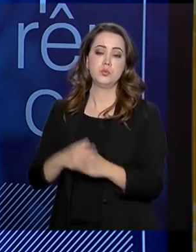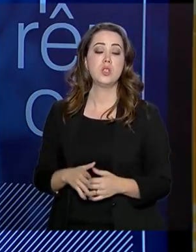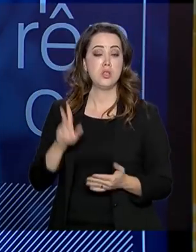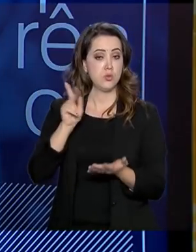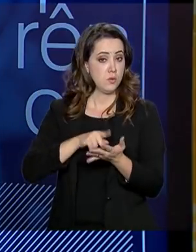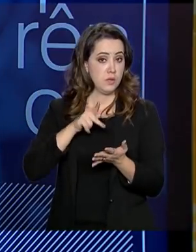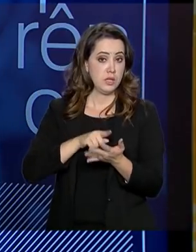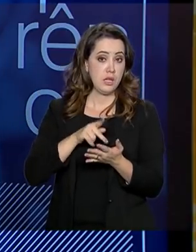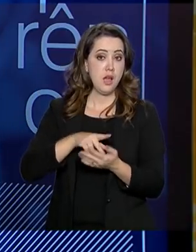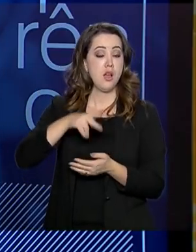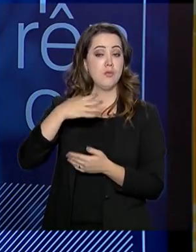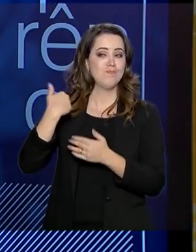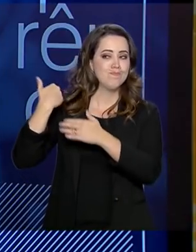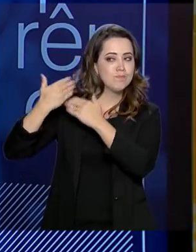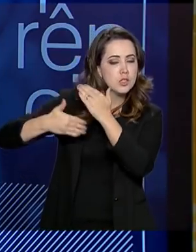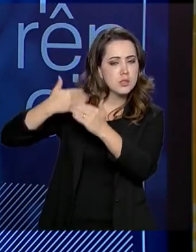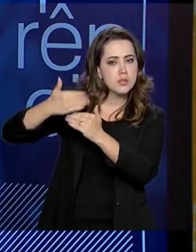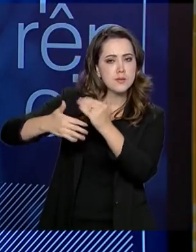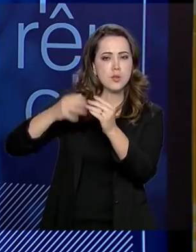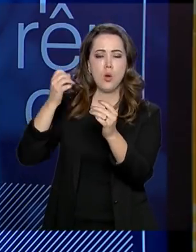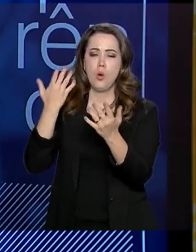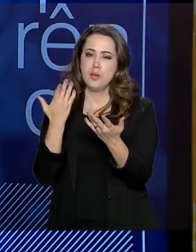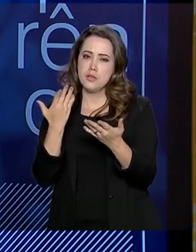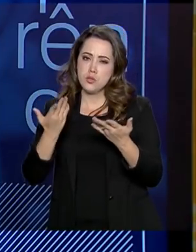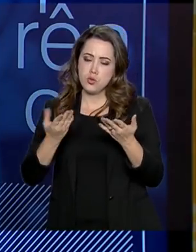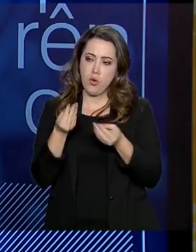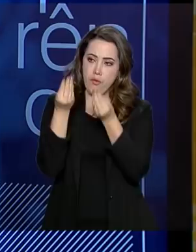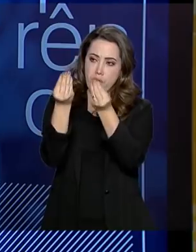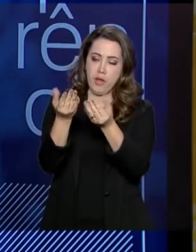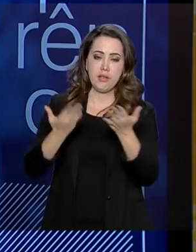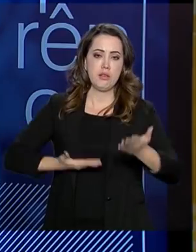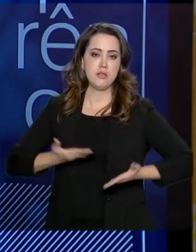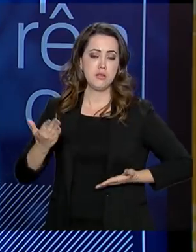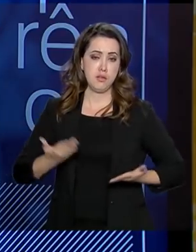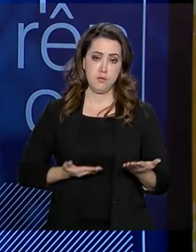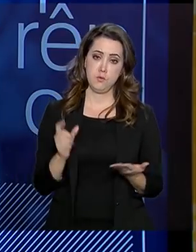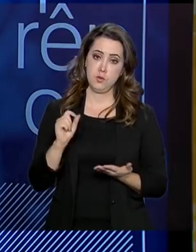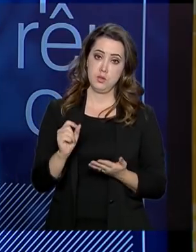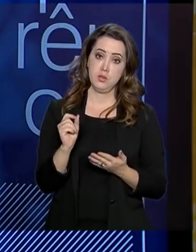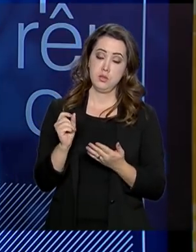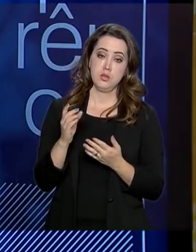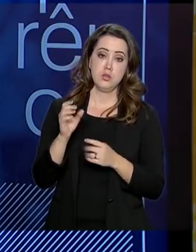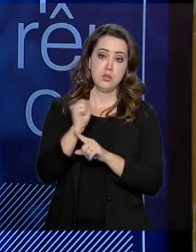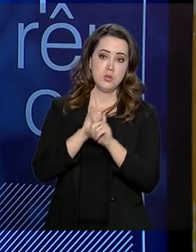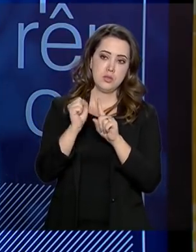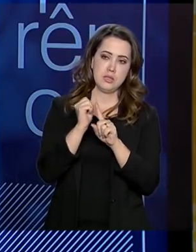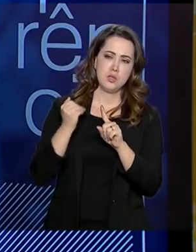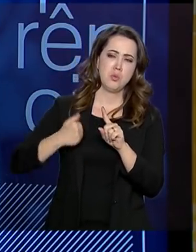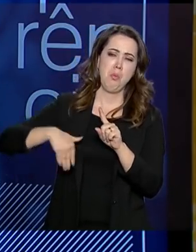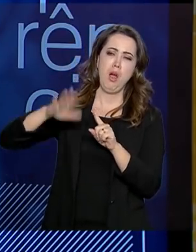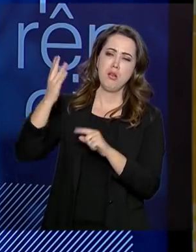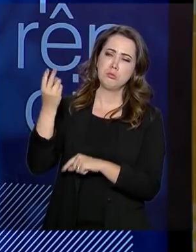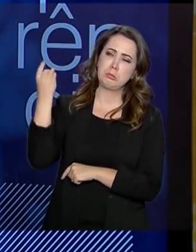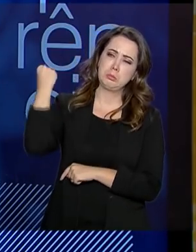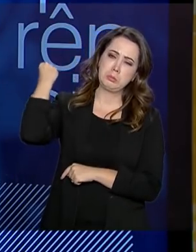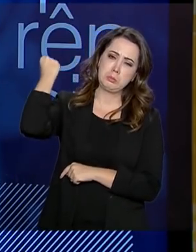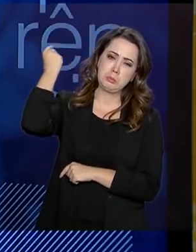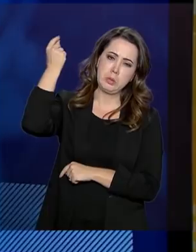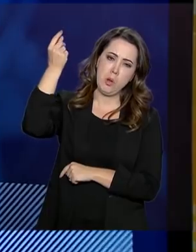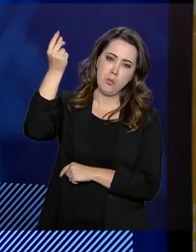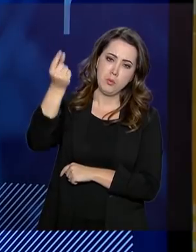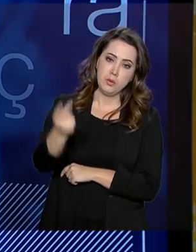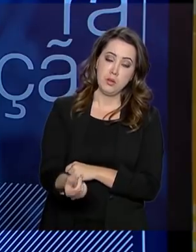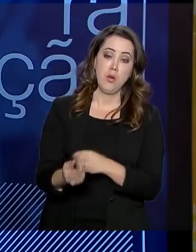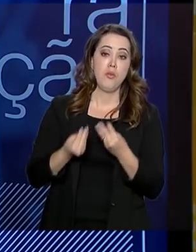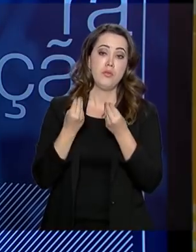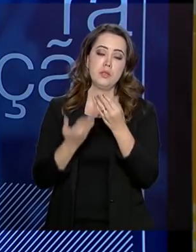nessa história de construção de serviços, talvez o governo seja a estrutura da sociedade mais antiga como prestador de serviços,